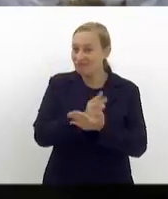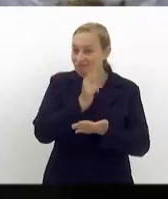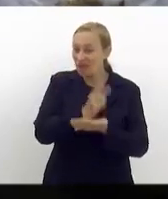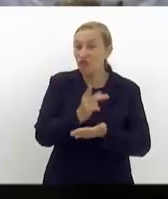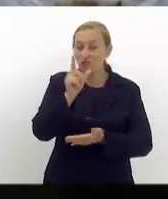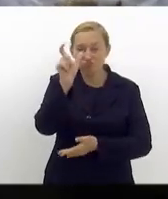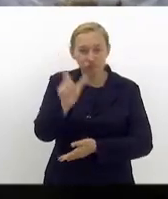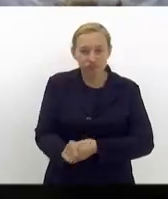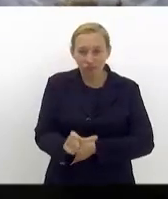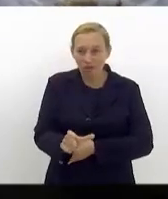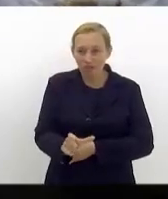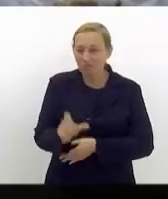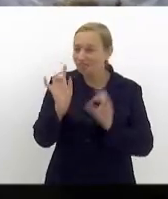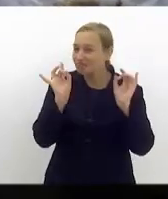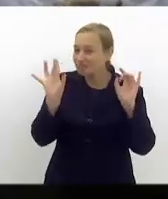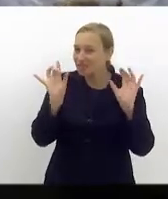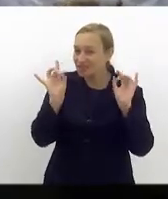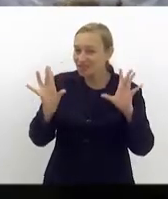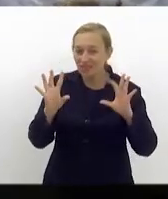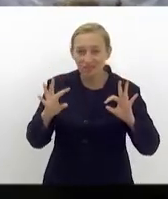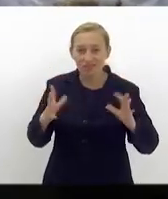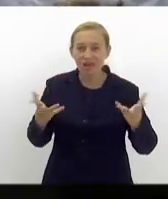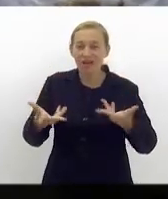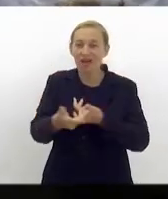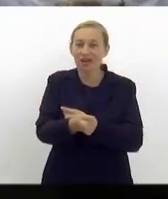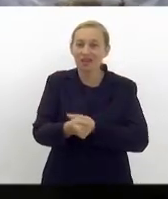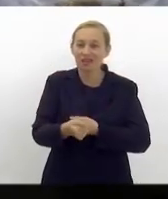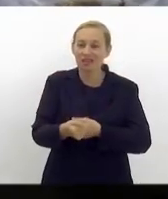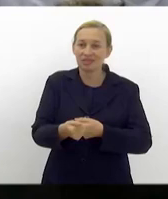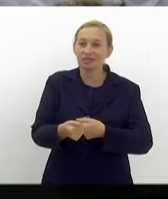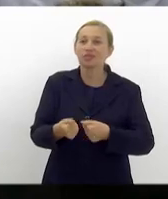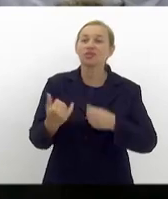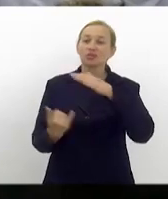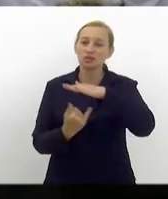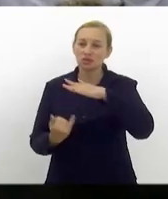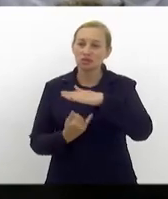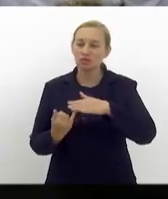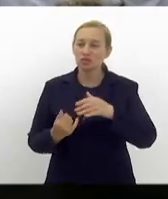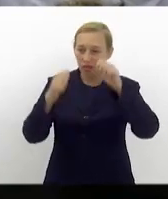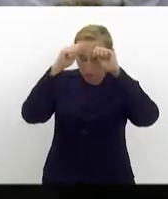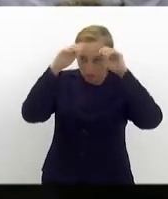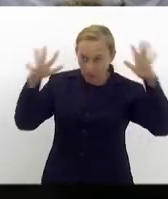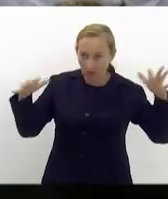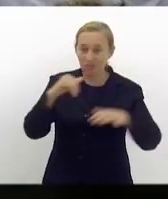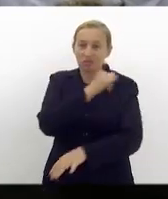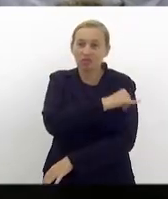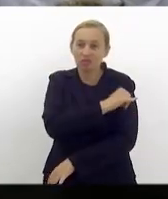Você é uma pessoa muito especial, incrível. O Instituto Autismo de Rio de Janeiro...